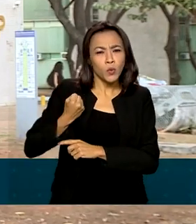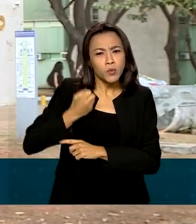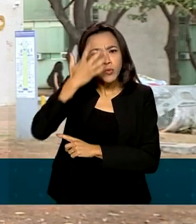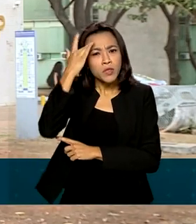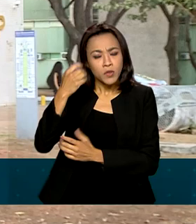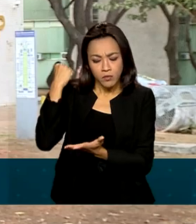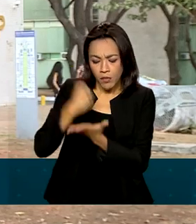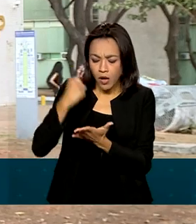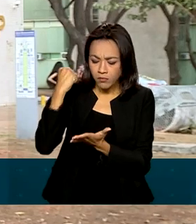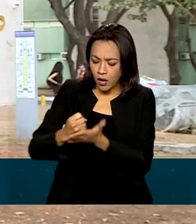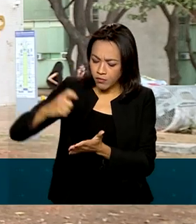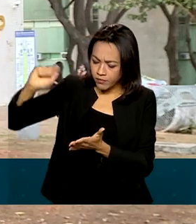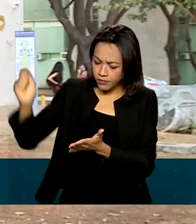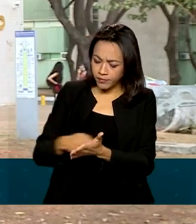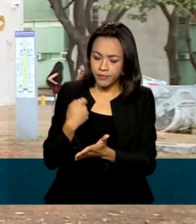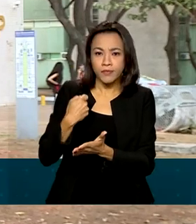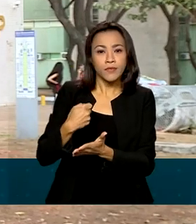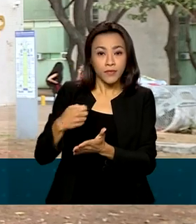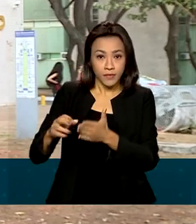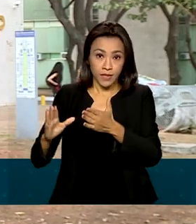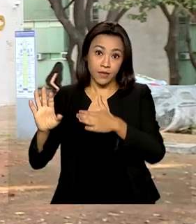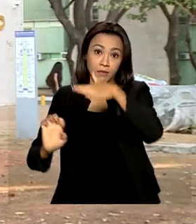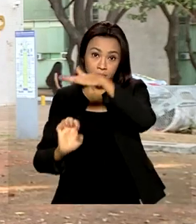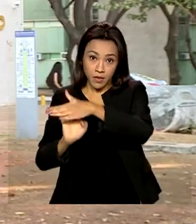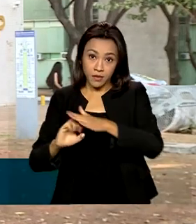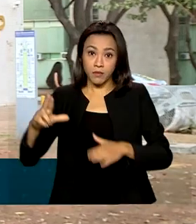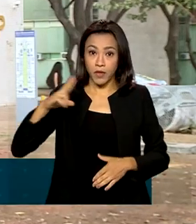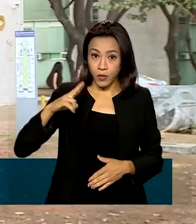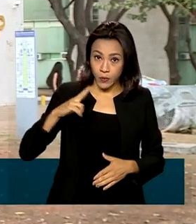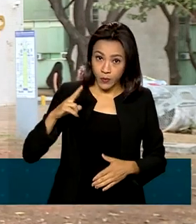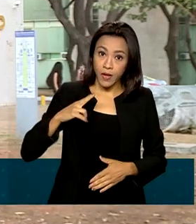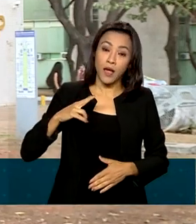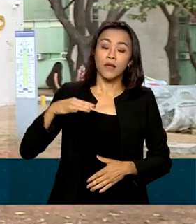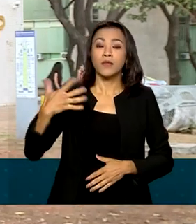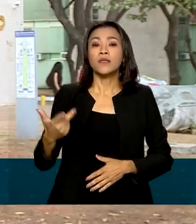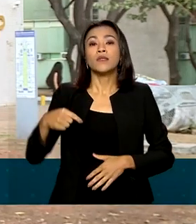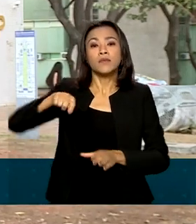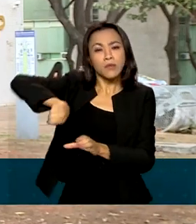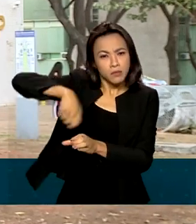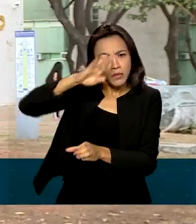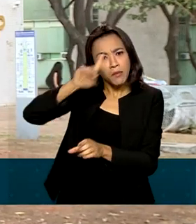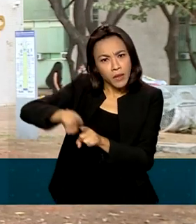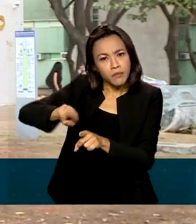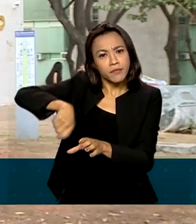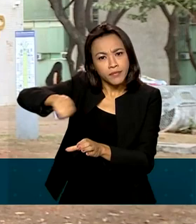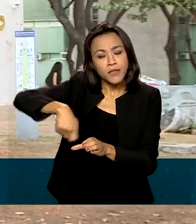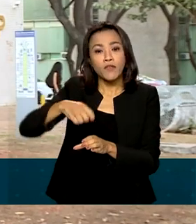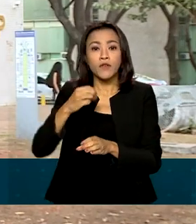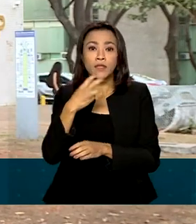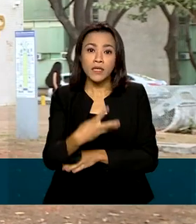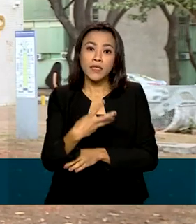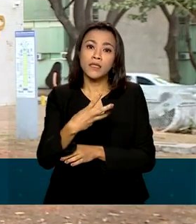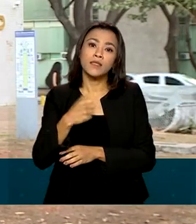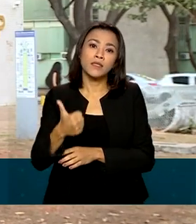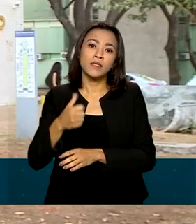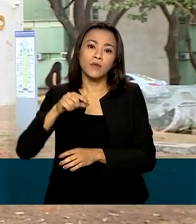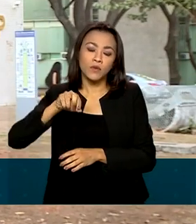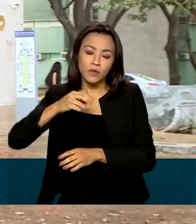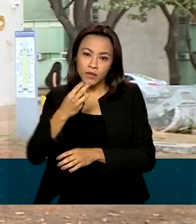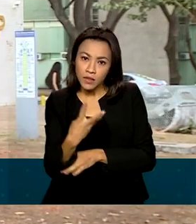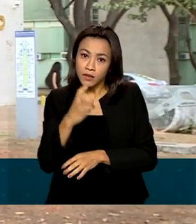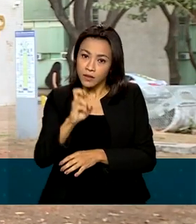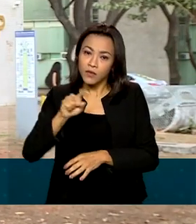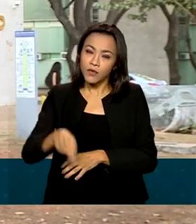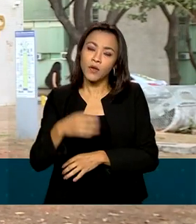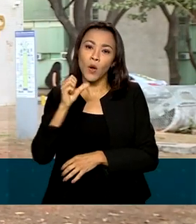assinada no setor privado, incluindo trabalhadores domésticos, foi de 35,8 milhões, uma alta de 2